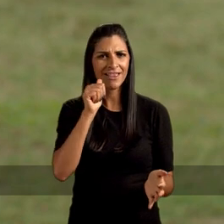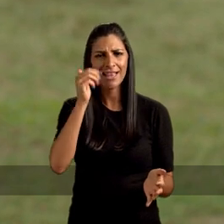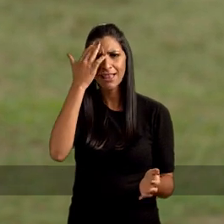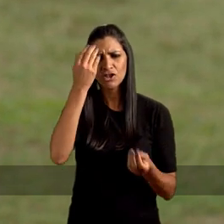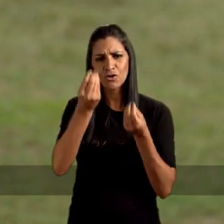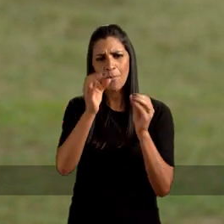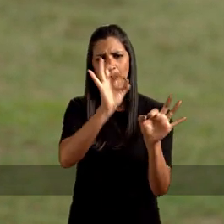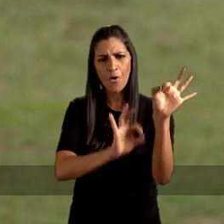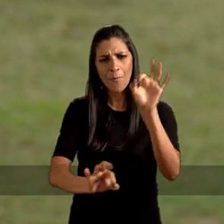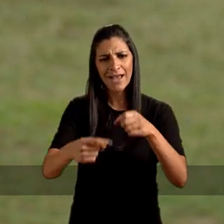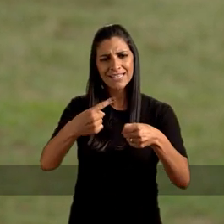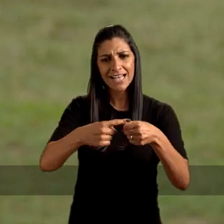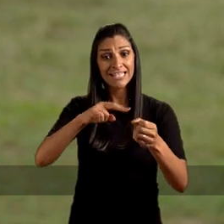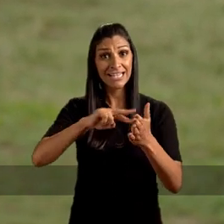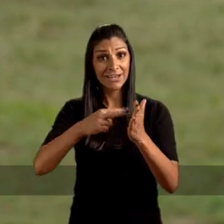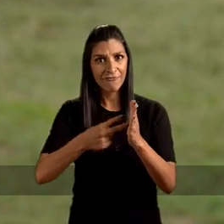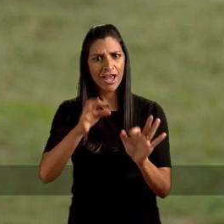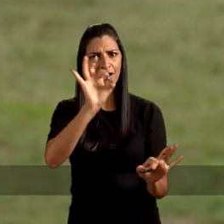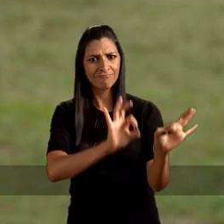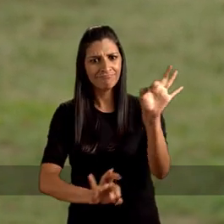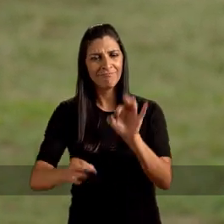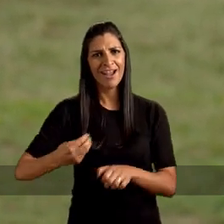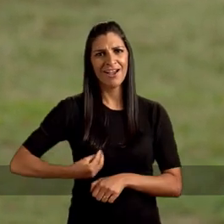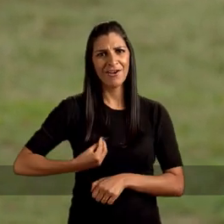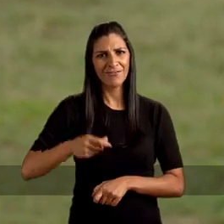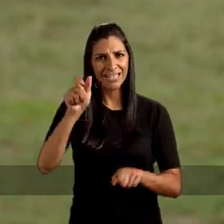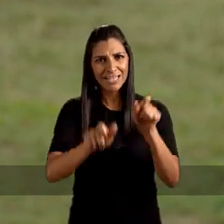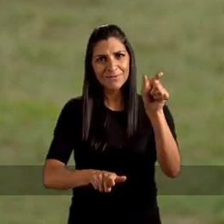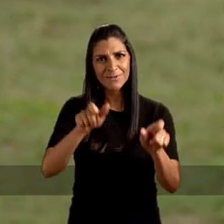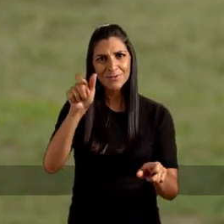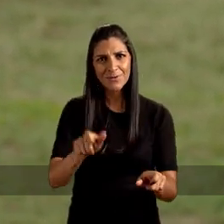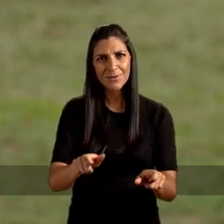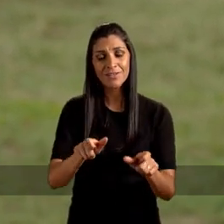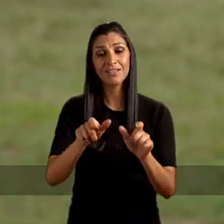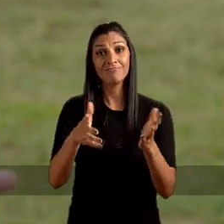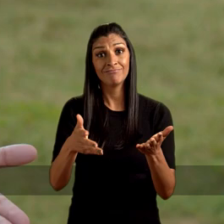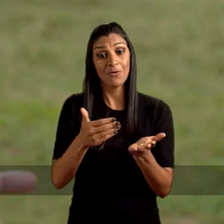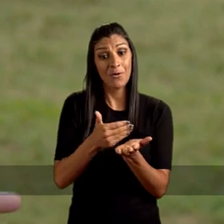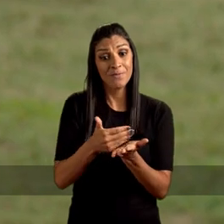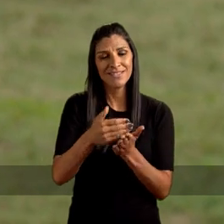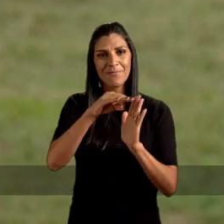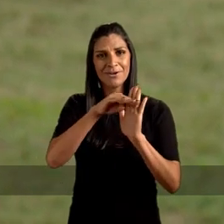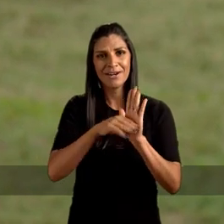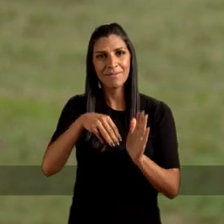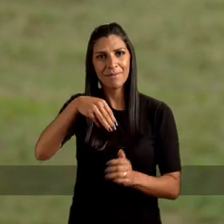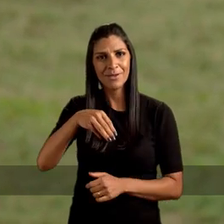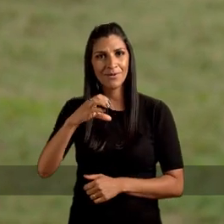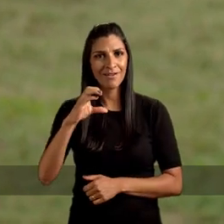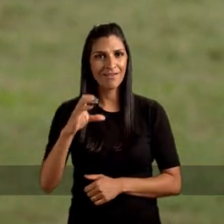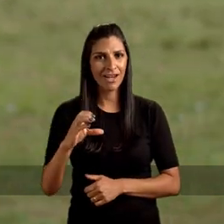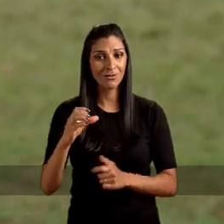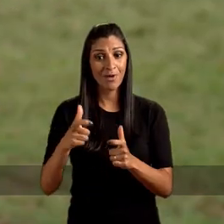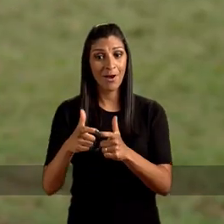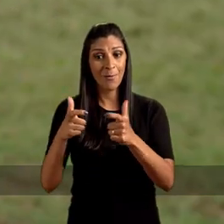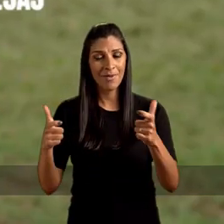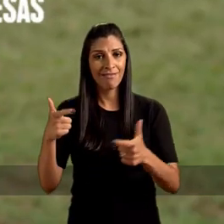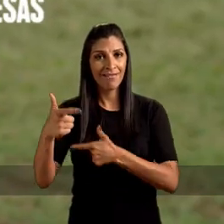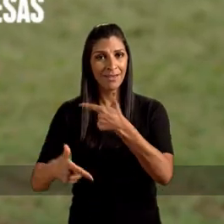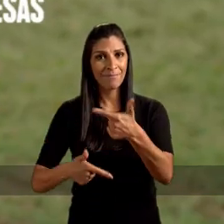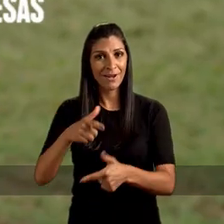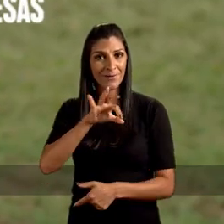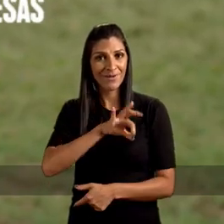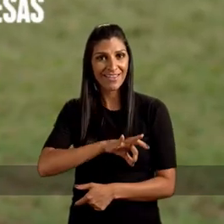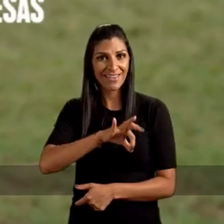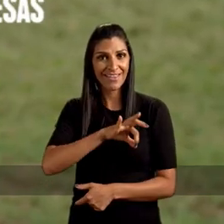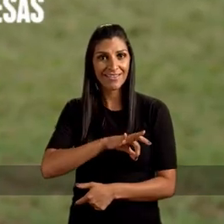uma prefeita que entenda que arrumar a casa significa arrumar a vida das pessoas? Vamos começar com um programa de microcrédito pra